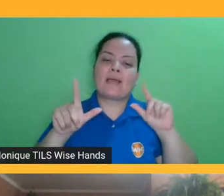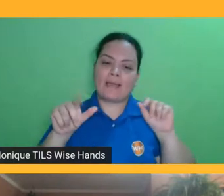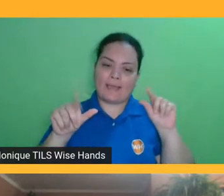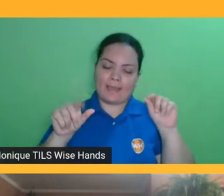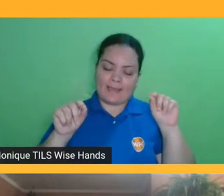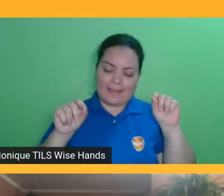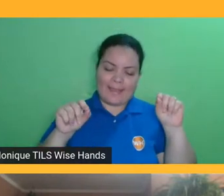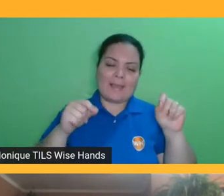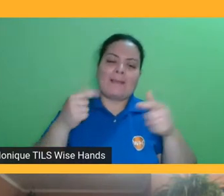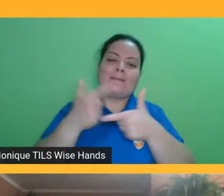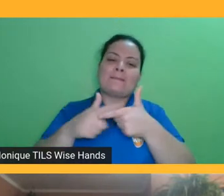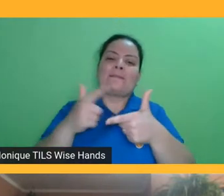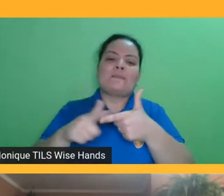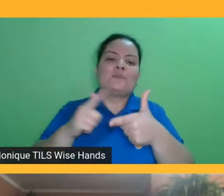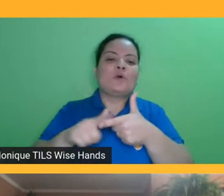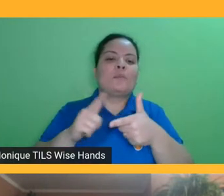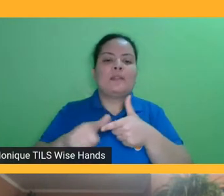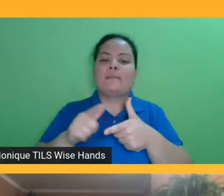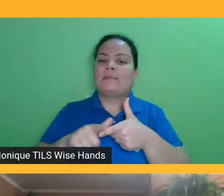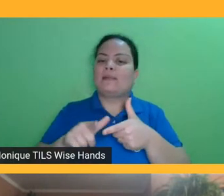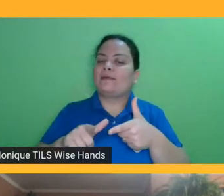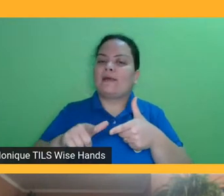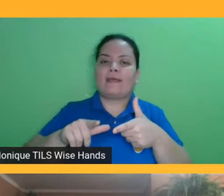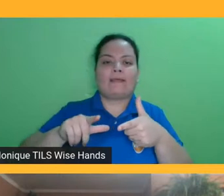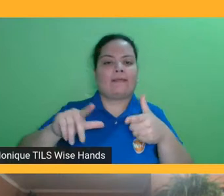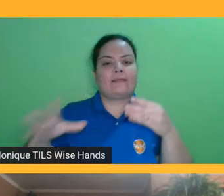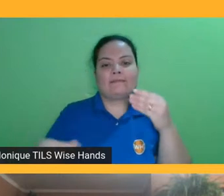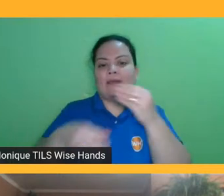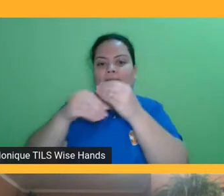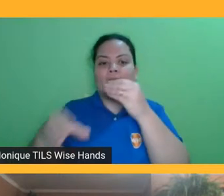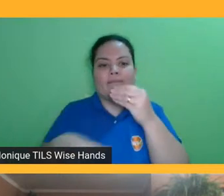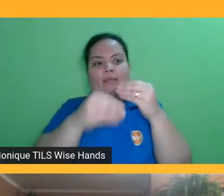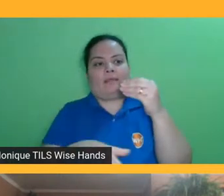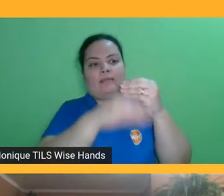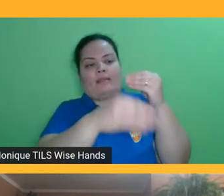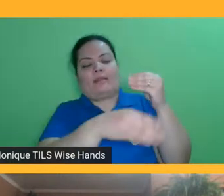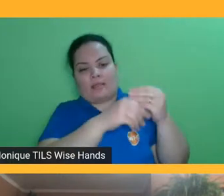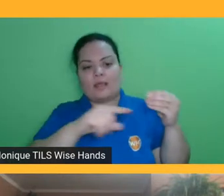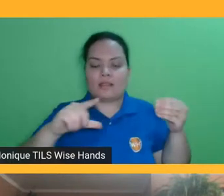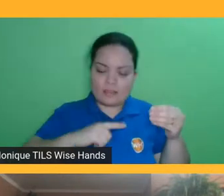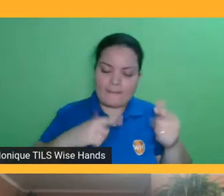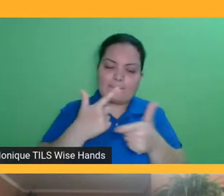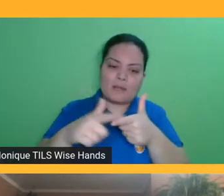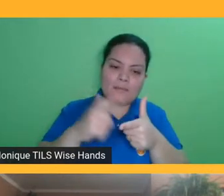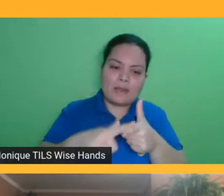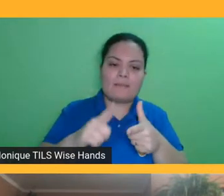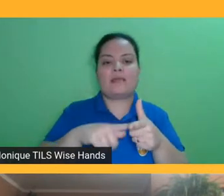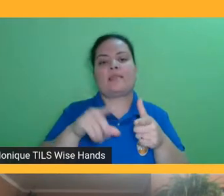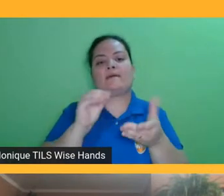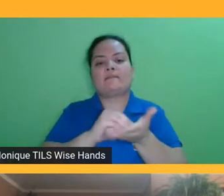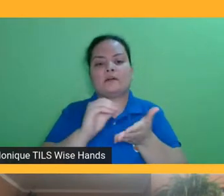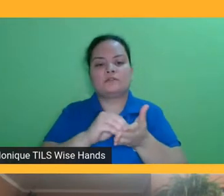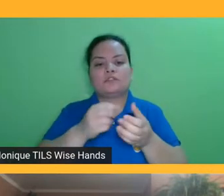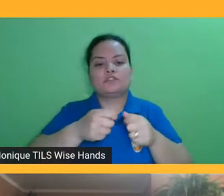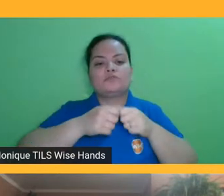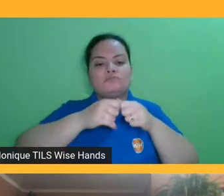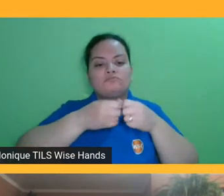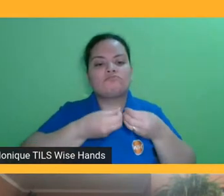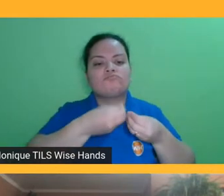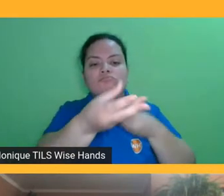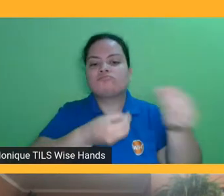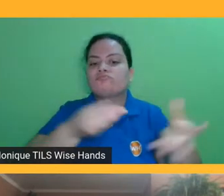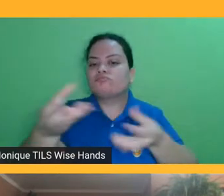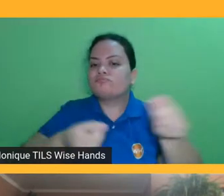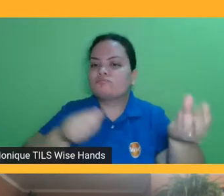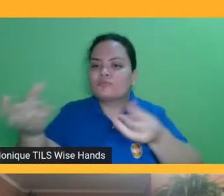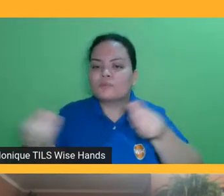uma junção de vários outros problemas. Eu acho que tem problema na distribuição, tem problema cultural, tem um